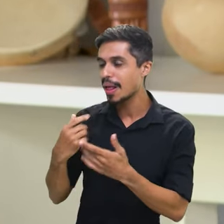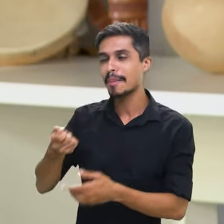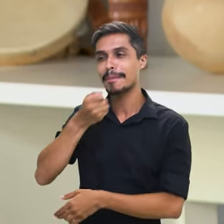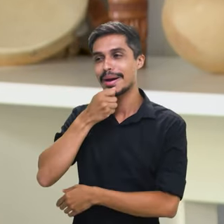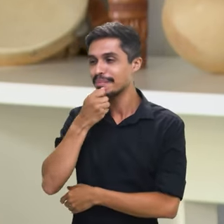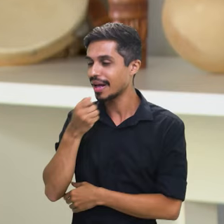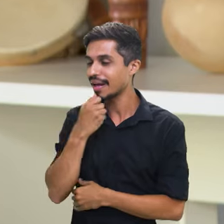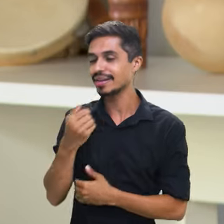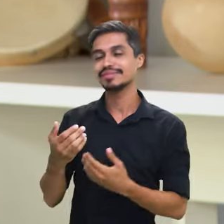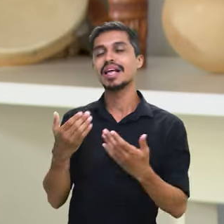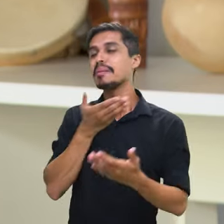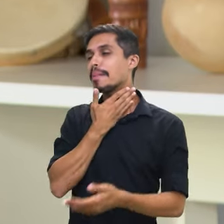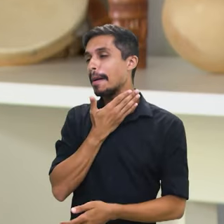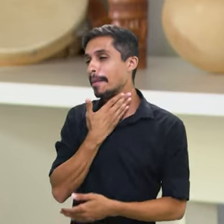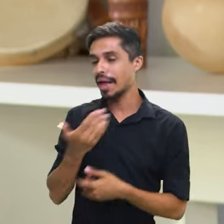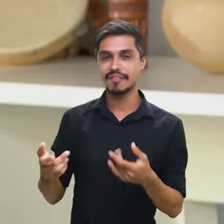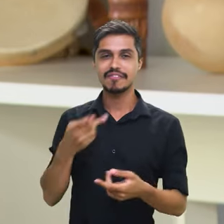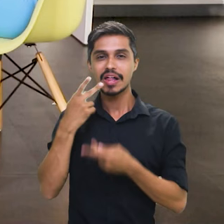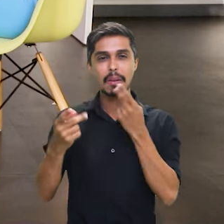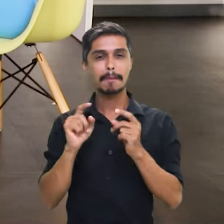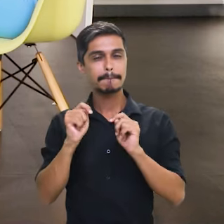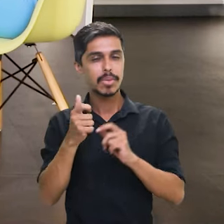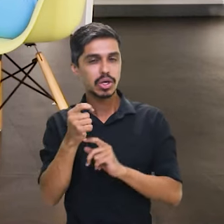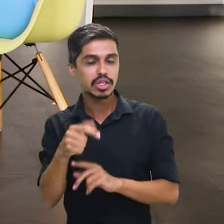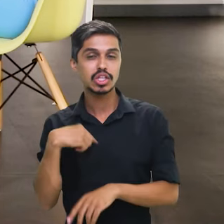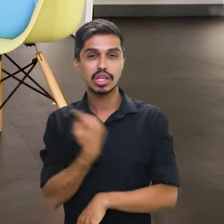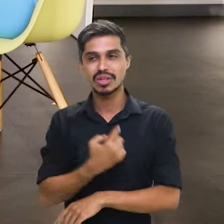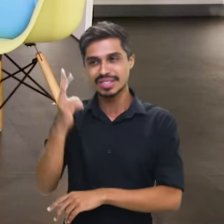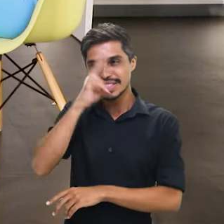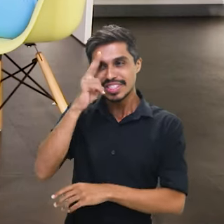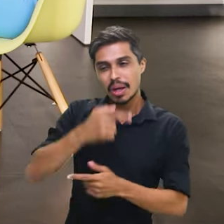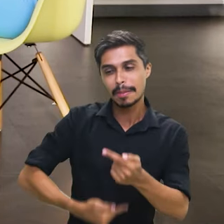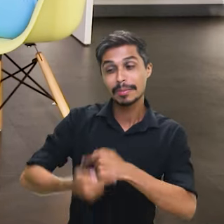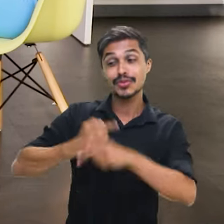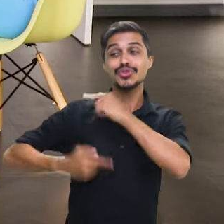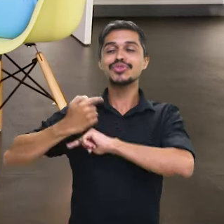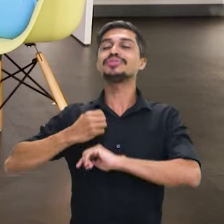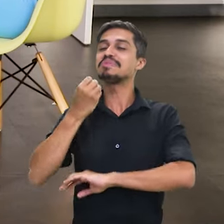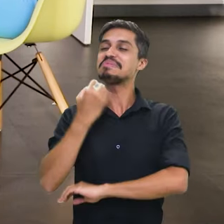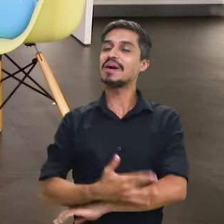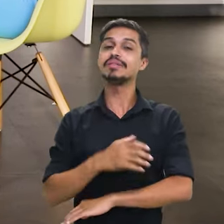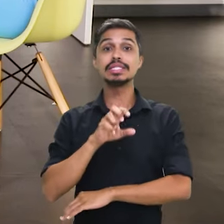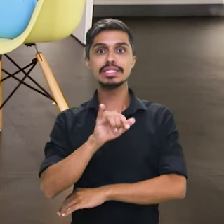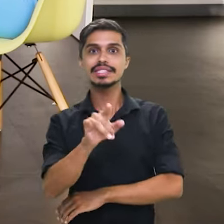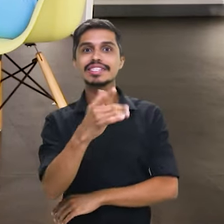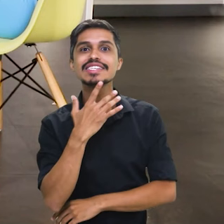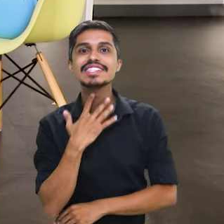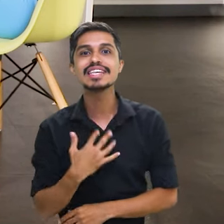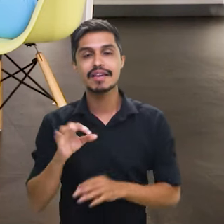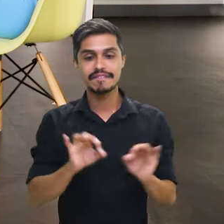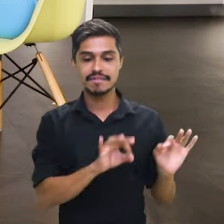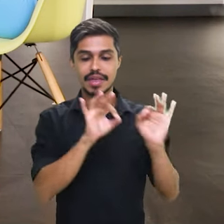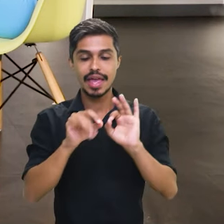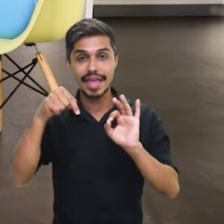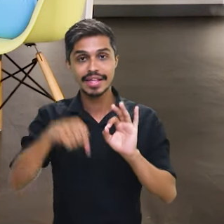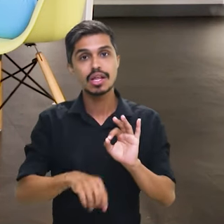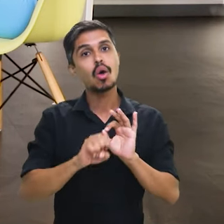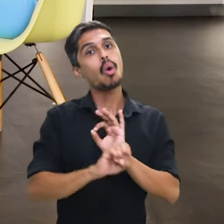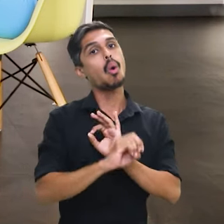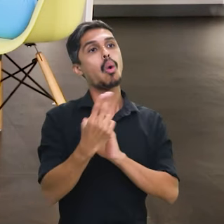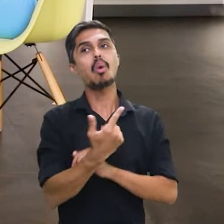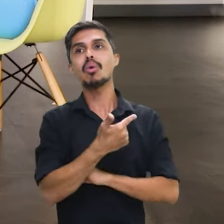entrevista, por esse bate-papo, falar um pouquinho aqui da nossa ancestralidade também, né? E se você quiser rever